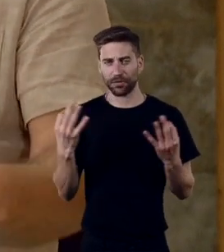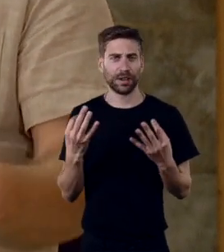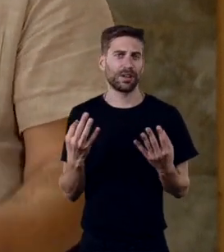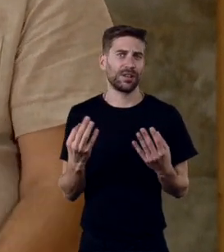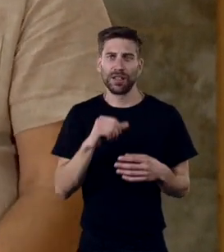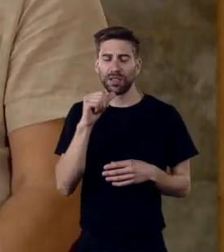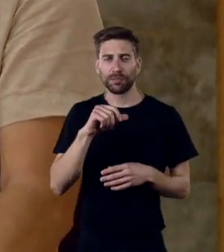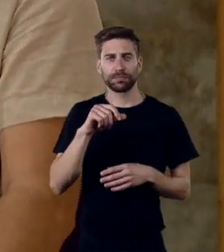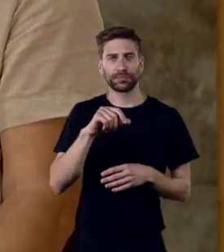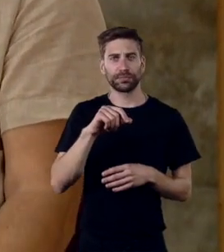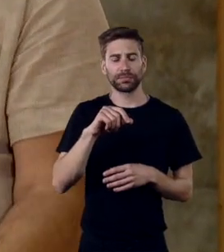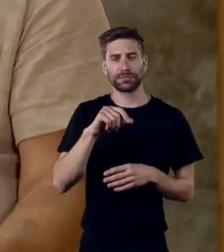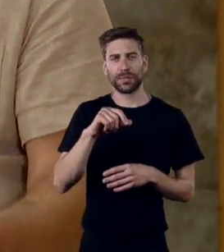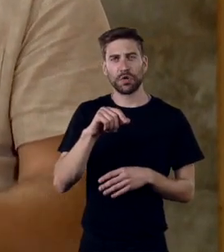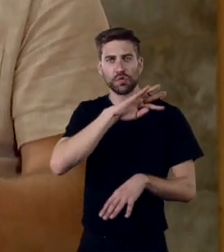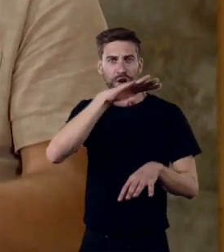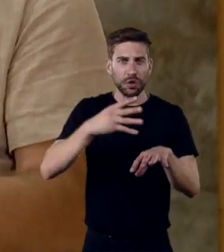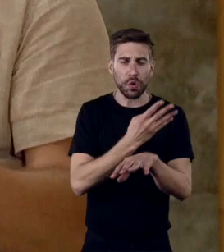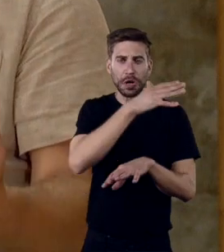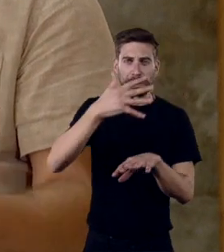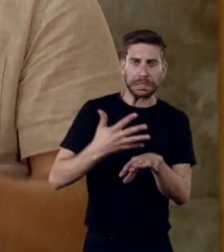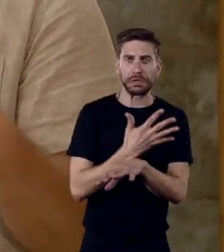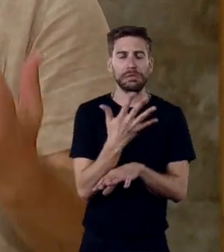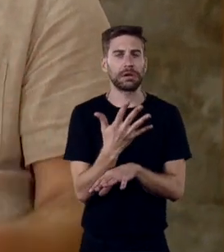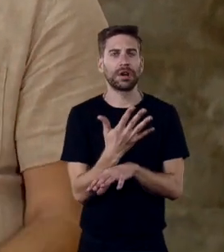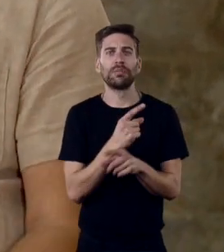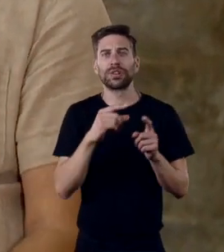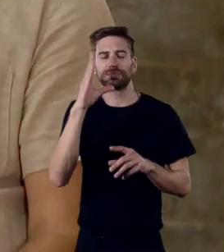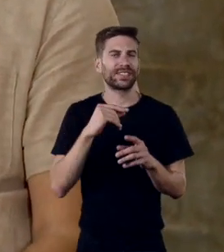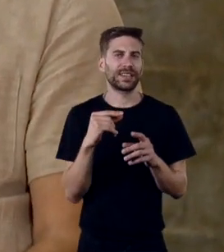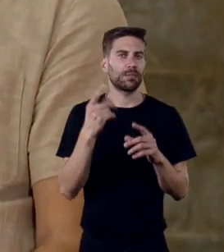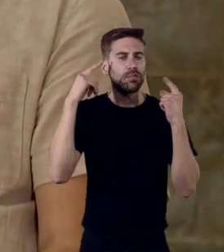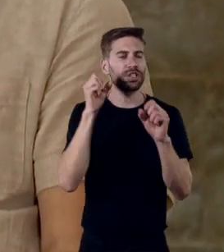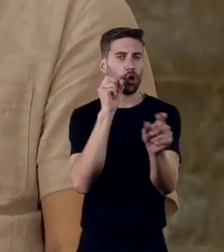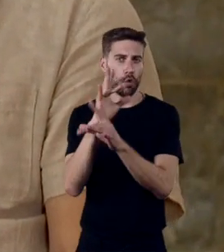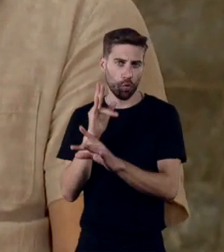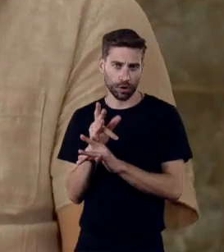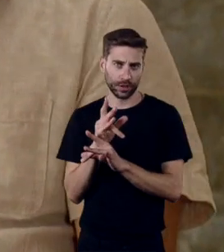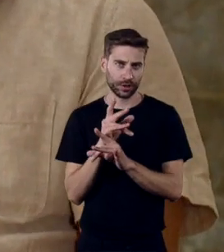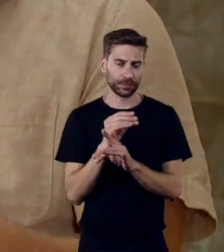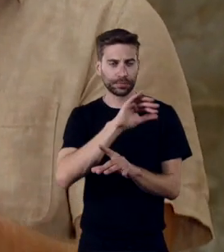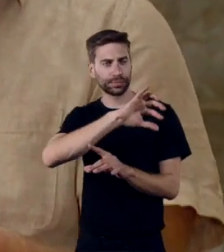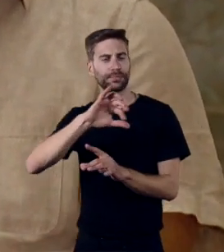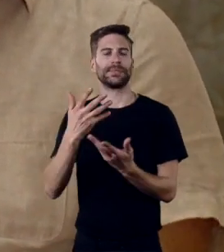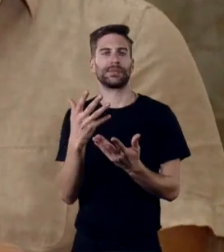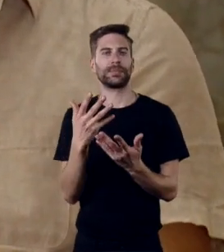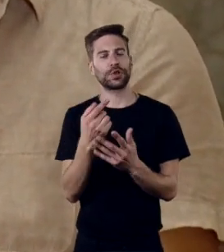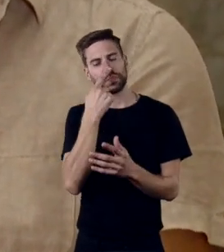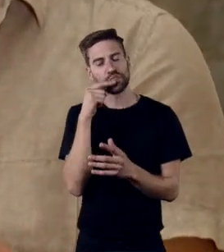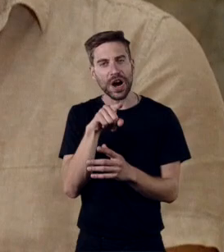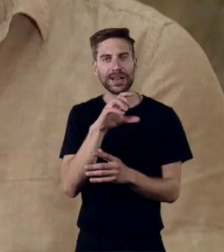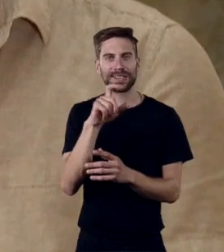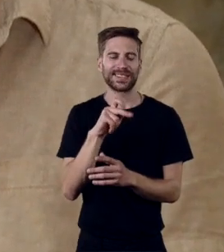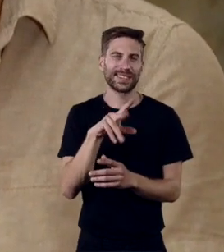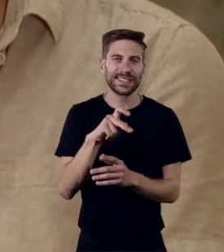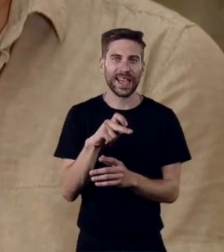horas ou 5, não sei bem porque eu tinha lá muitas coisas para ouvir da família, mas foi uma opção minha, ninguém